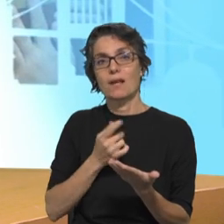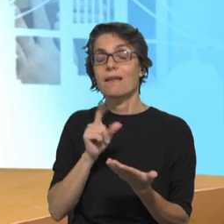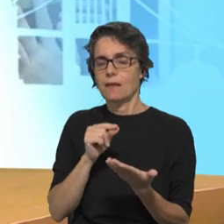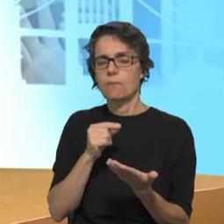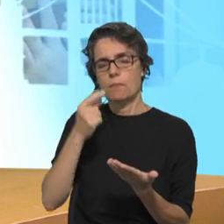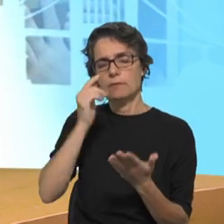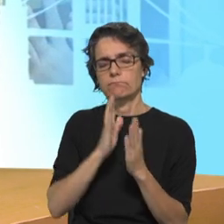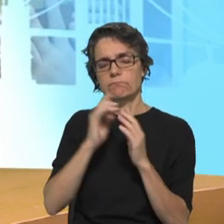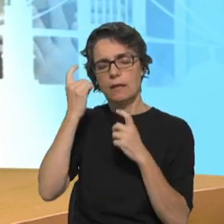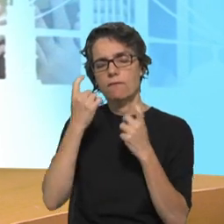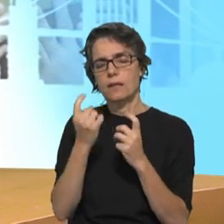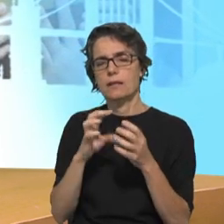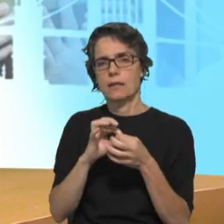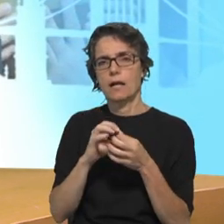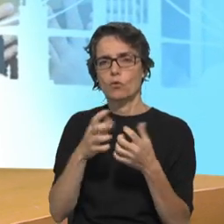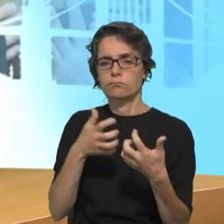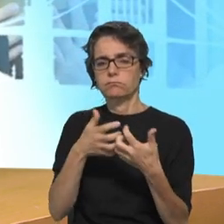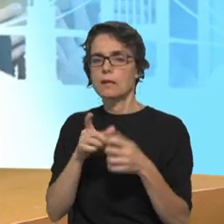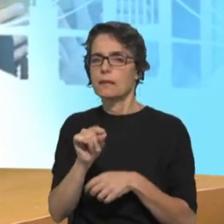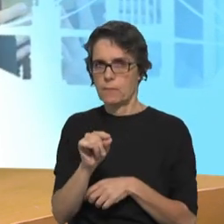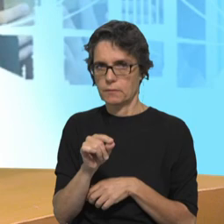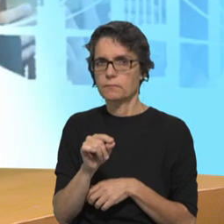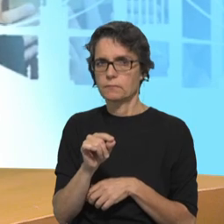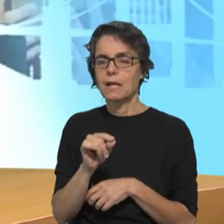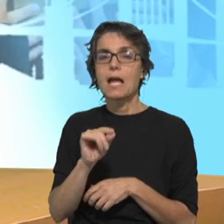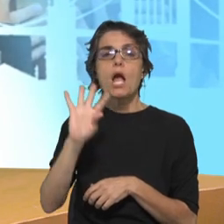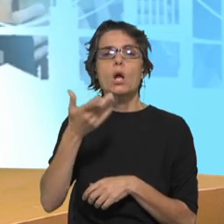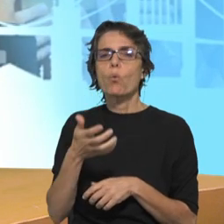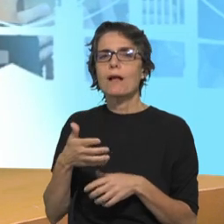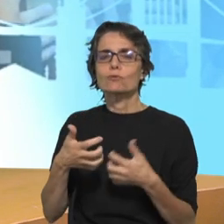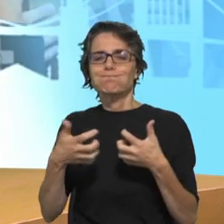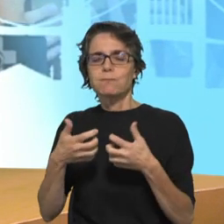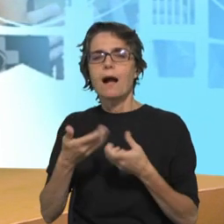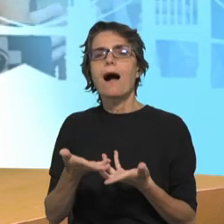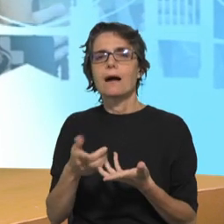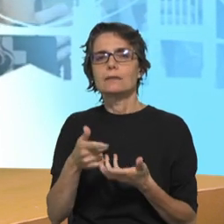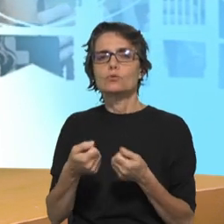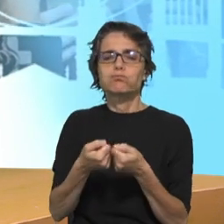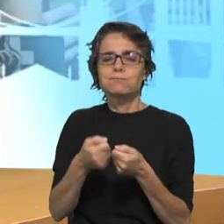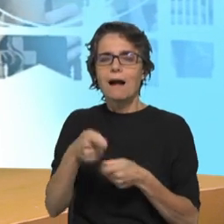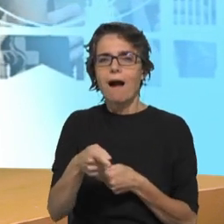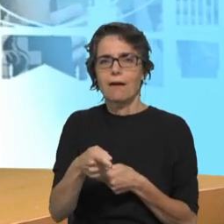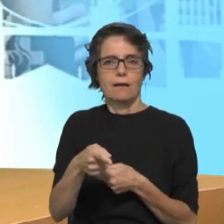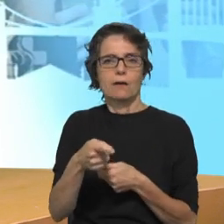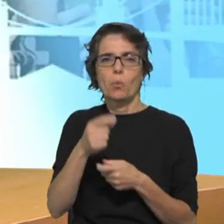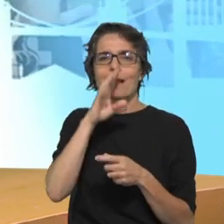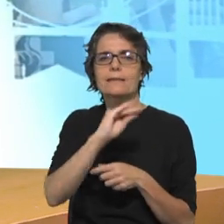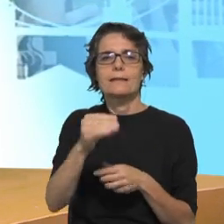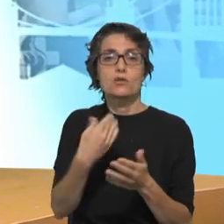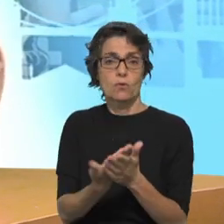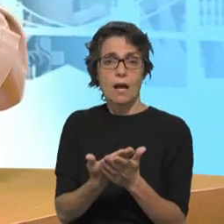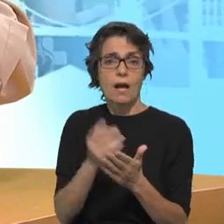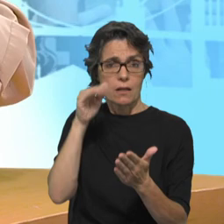mais uma vez, resolvem-se, não pelo silêncio, não pelas conversas de corredor, não pelas conversas